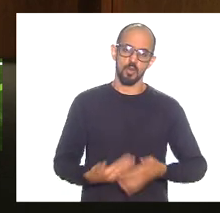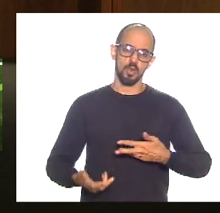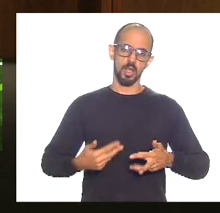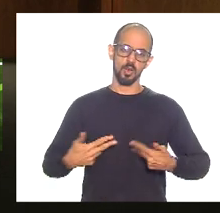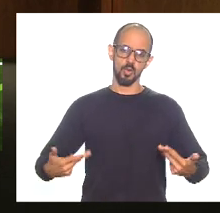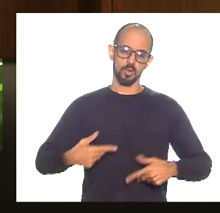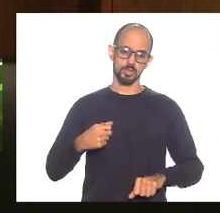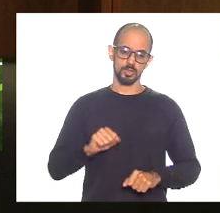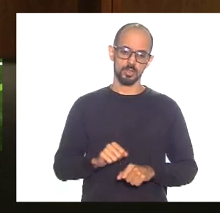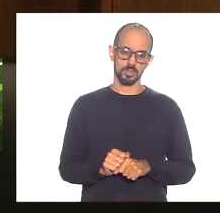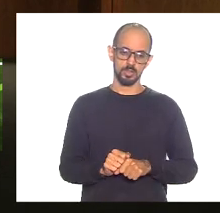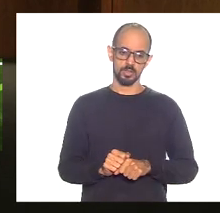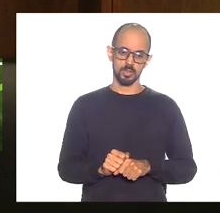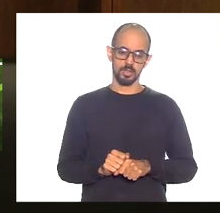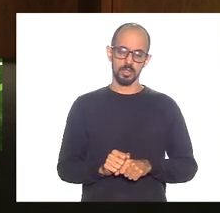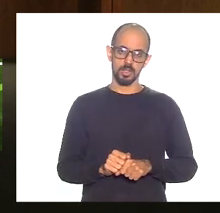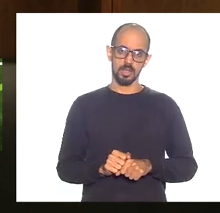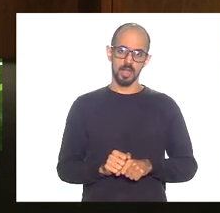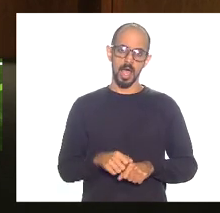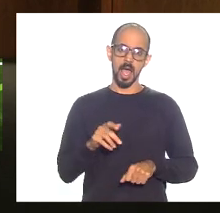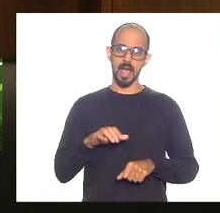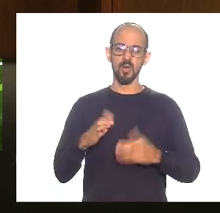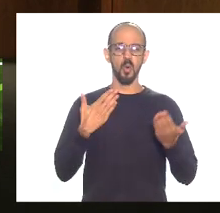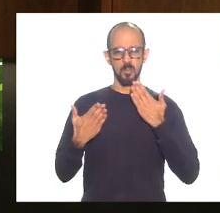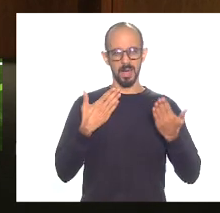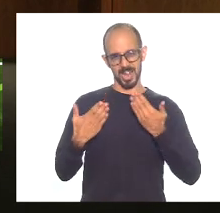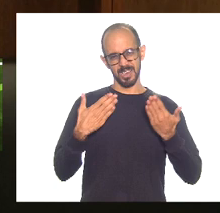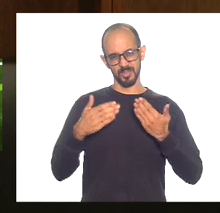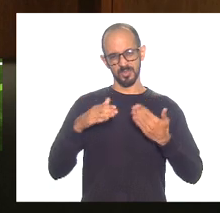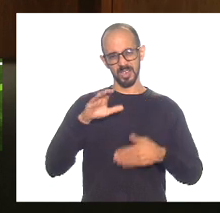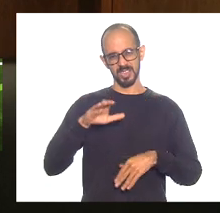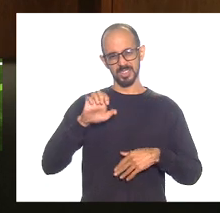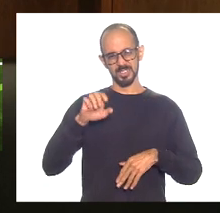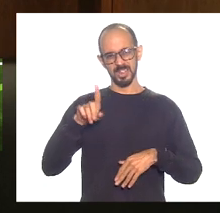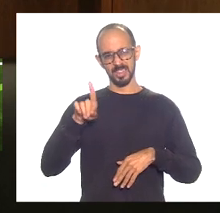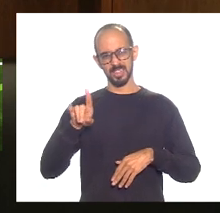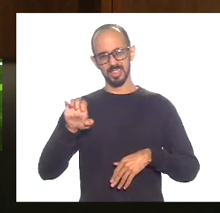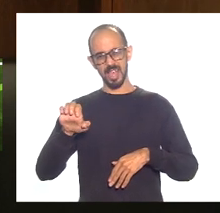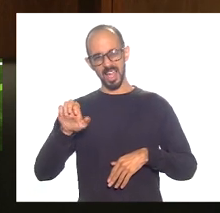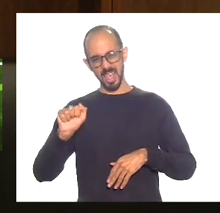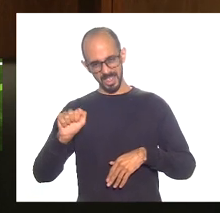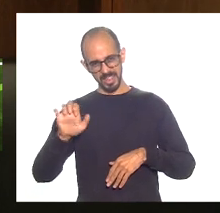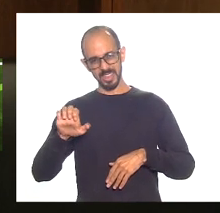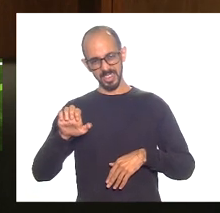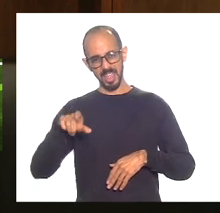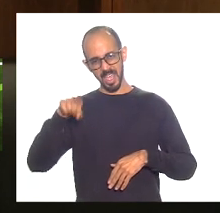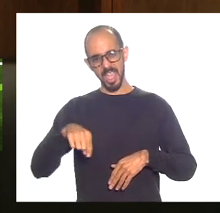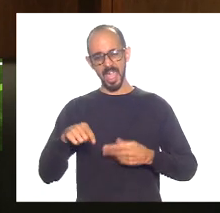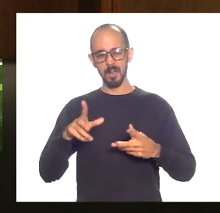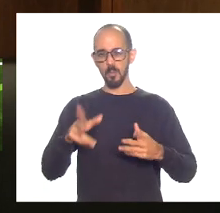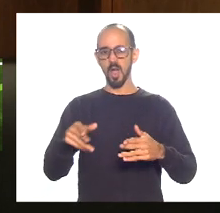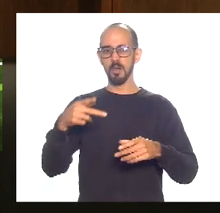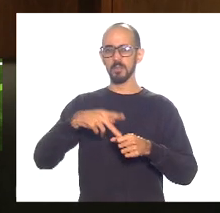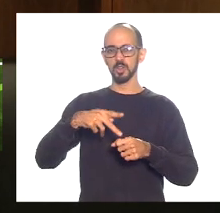nossa Petrobras que a CEDAI é a nossa Petrobras com todas as mazelas com todos os seus méritos e defeitos